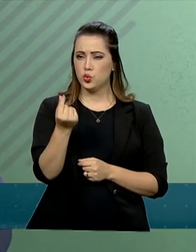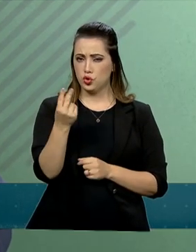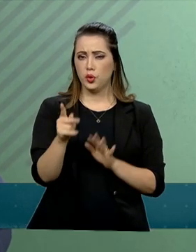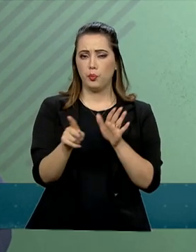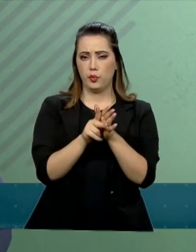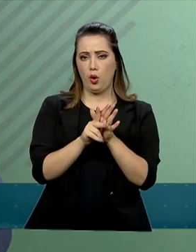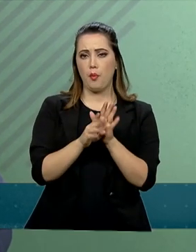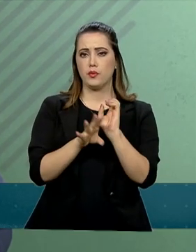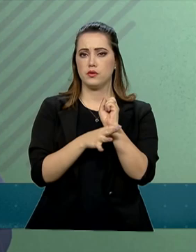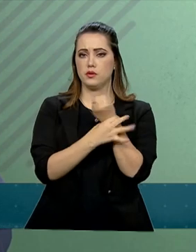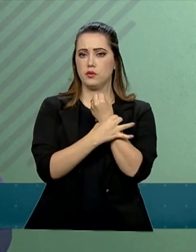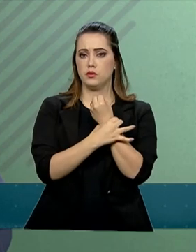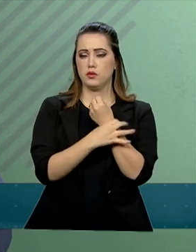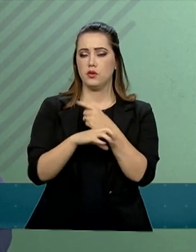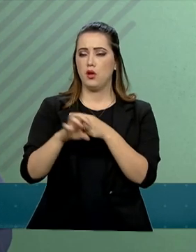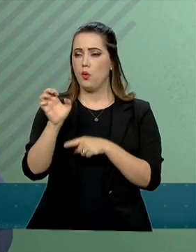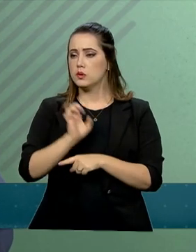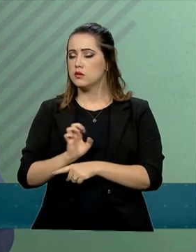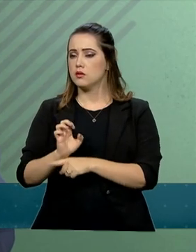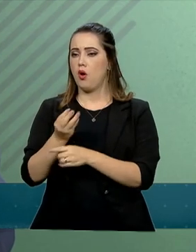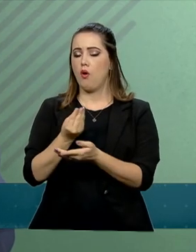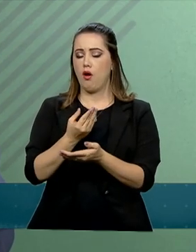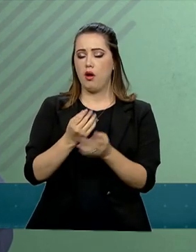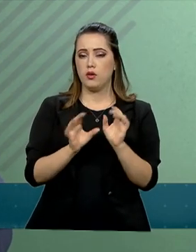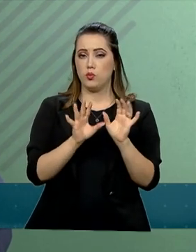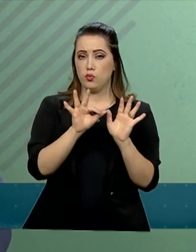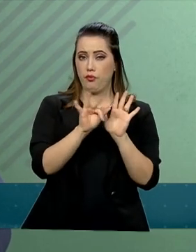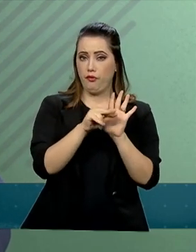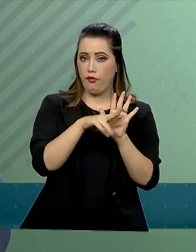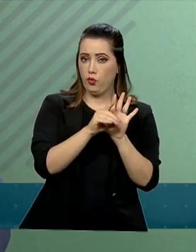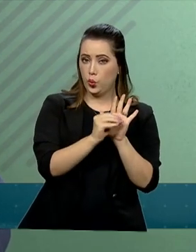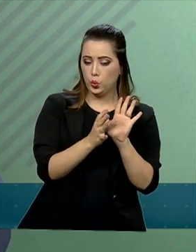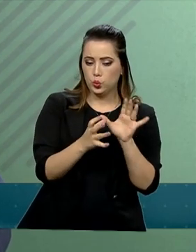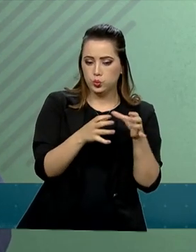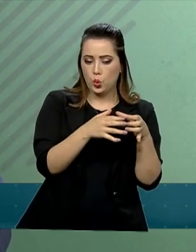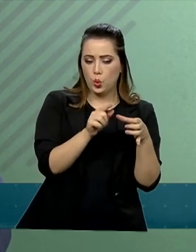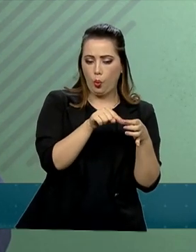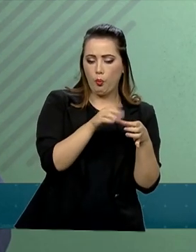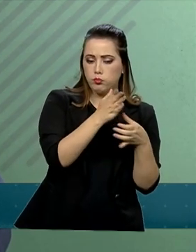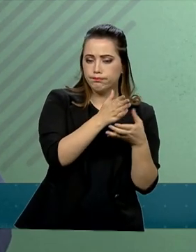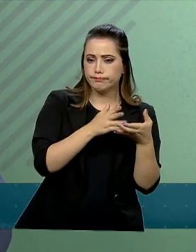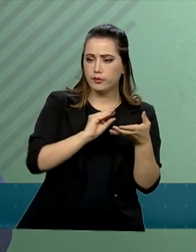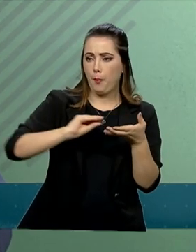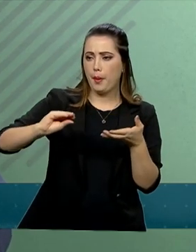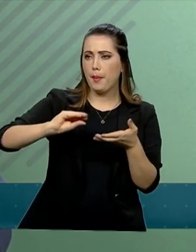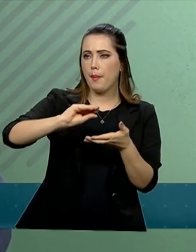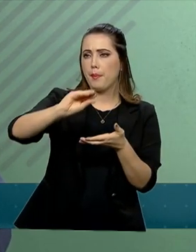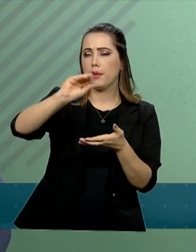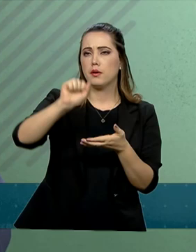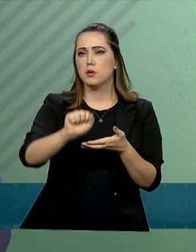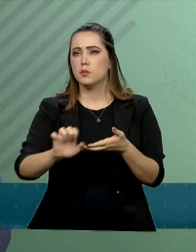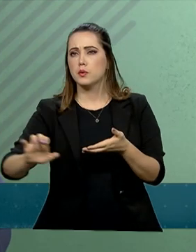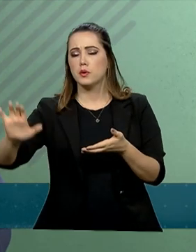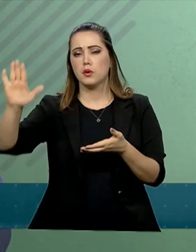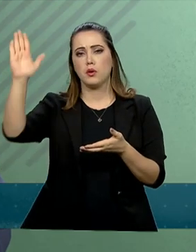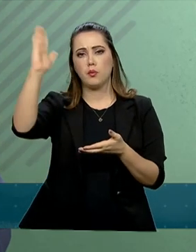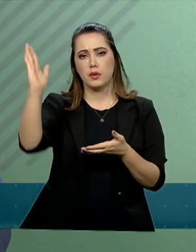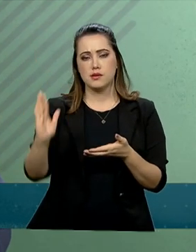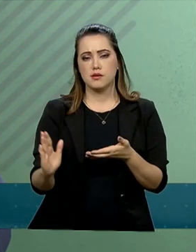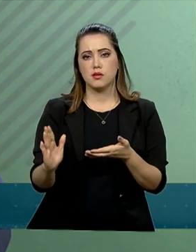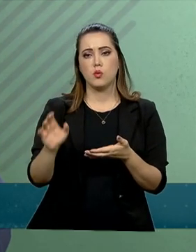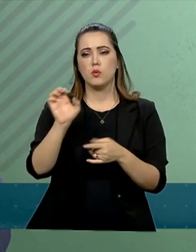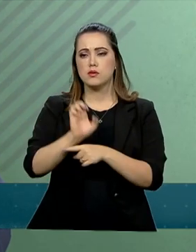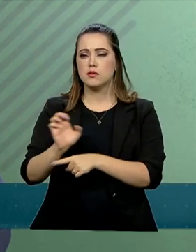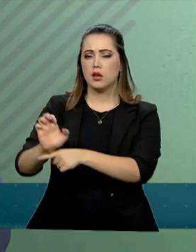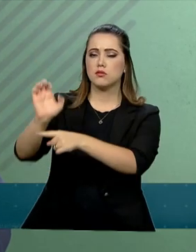e ao Distrito Federal. Os critérios de rateio do fundo, definidos pela Secretaria